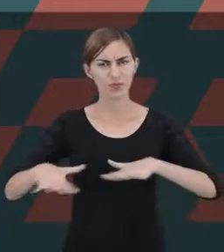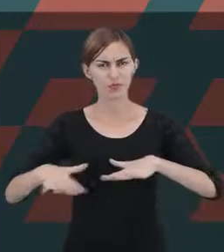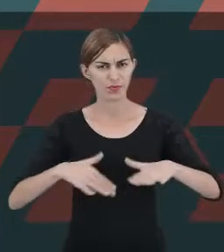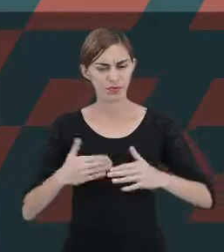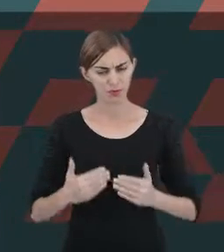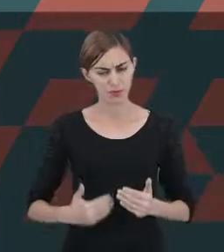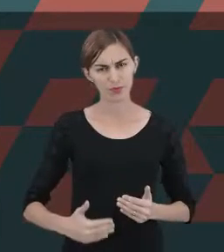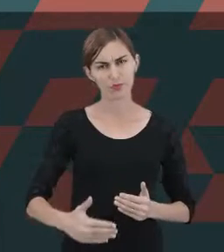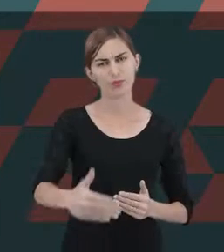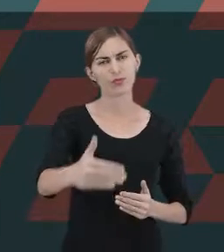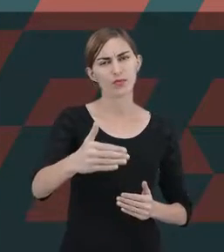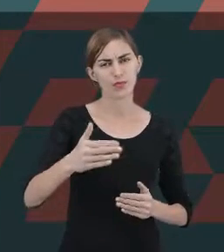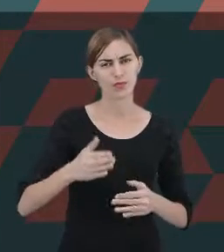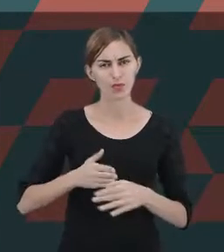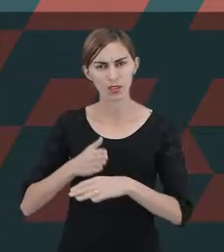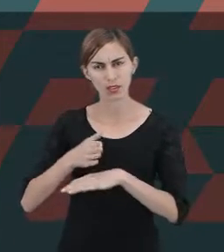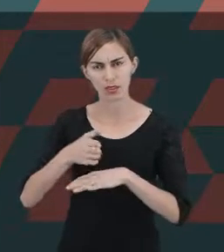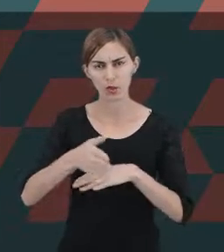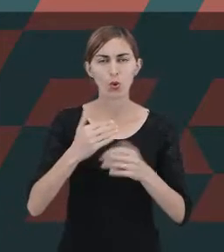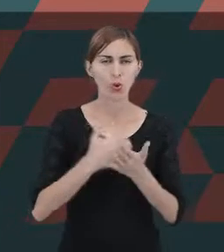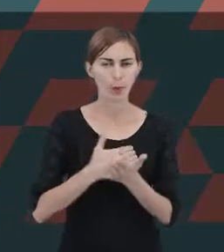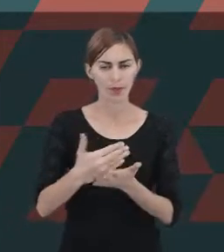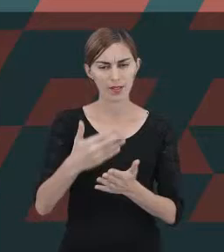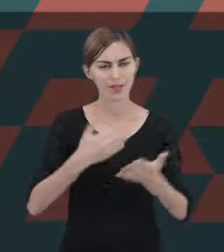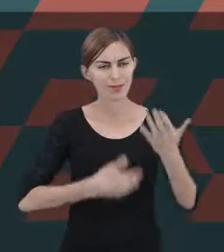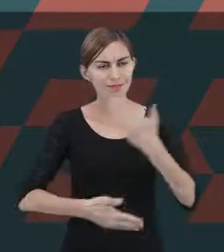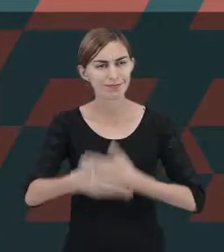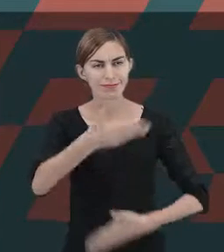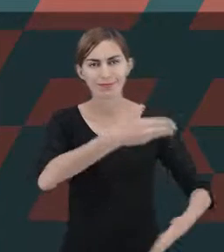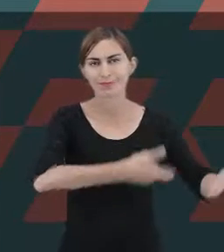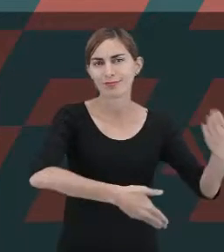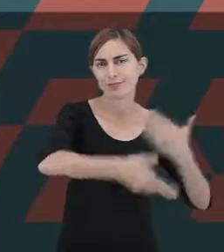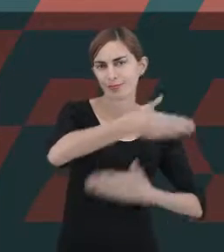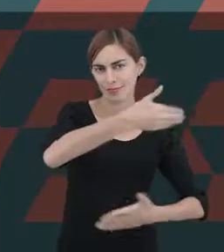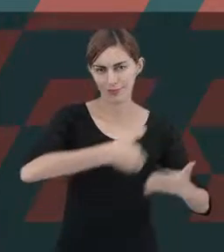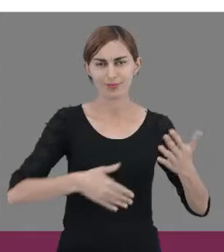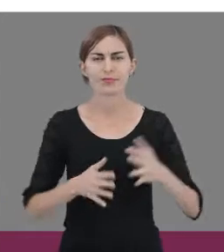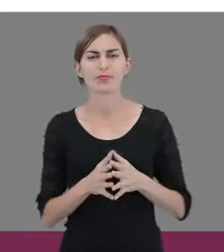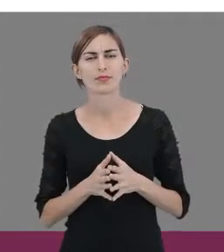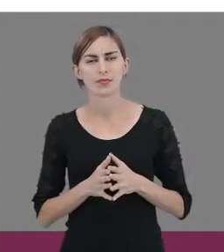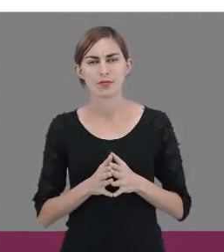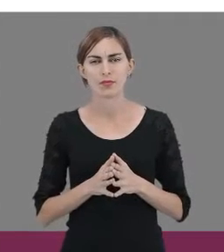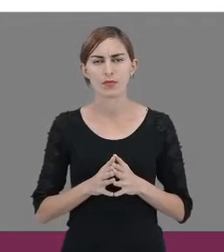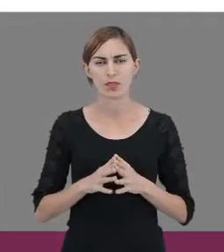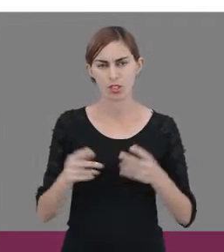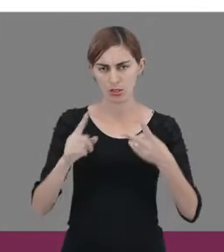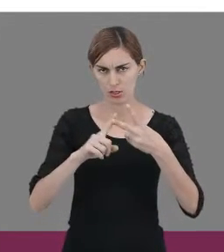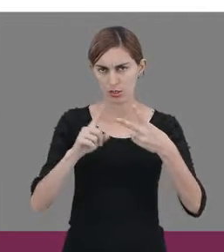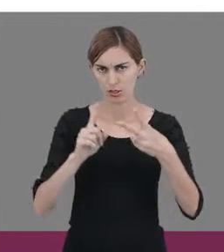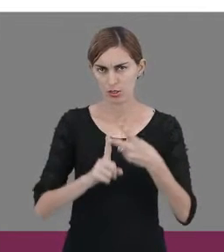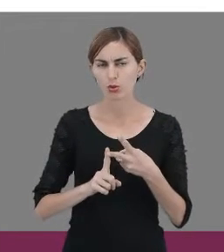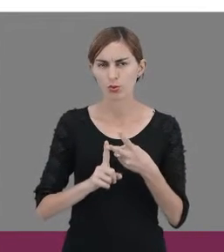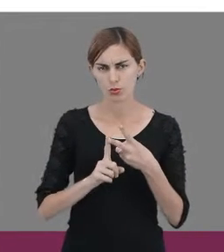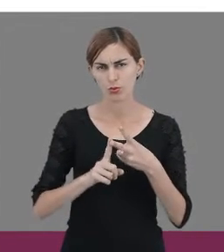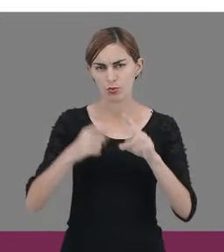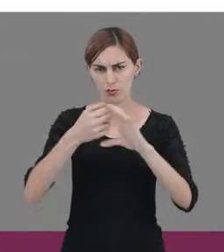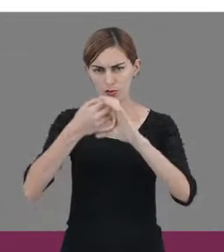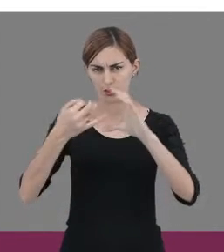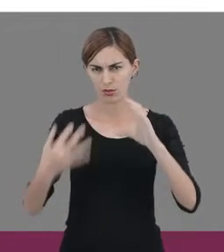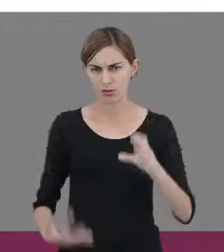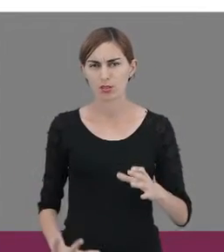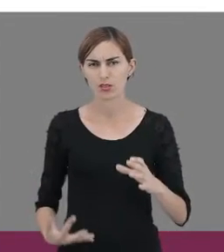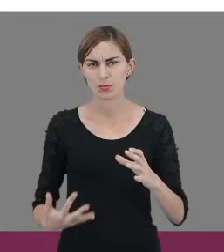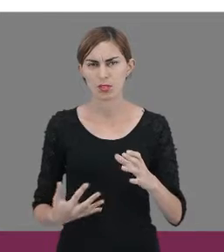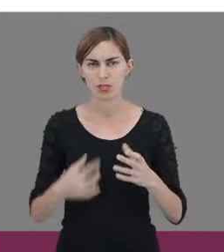disso, entrar no processo de socialização. O segundo aspecto seria o aspecto